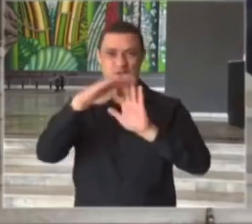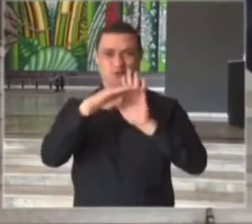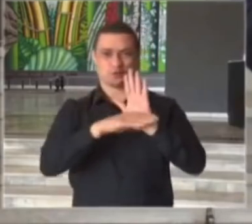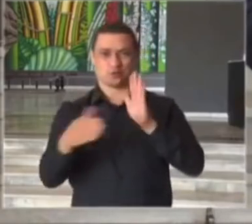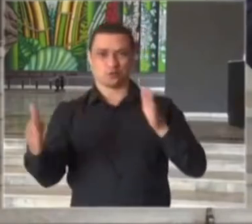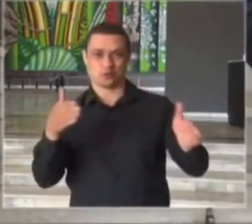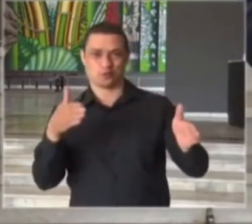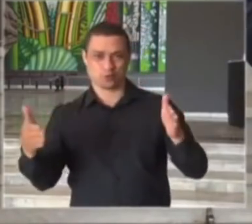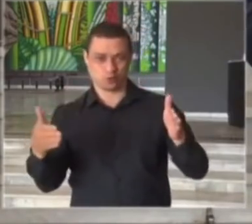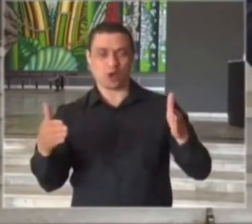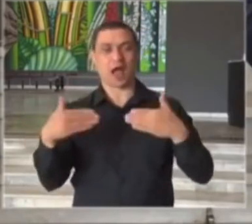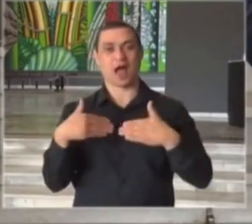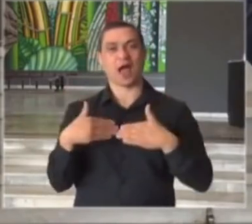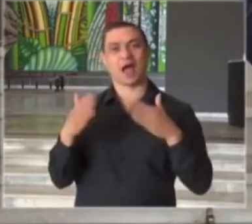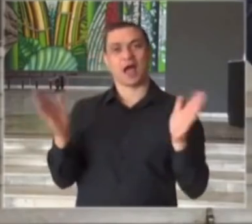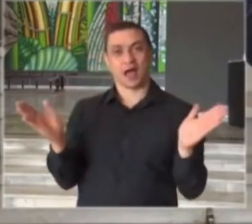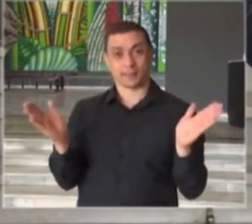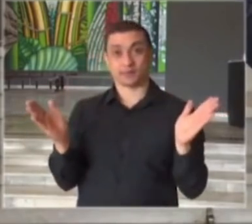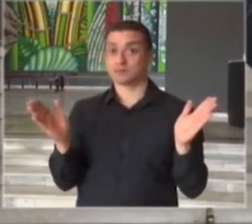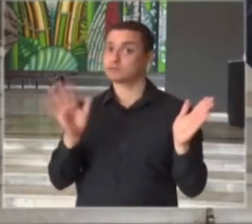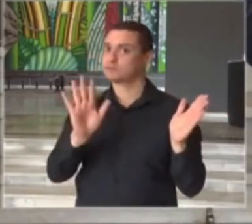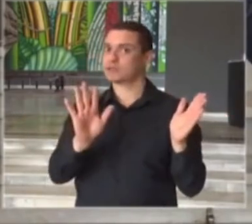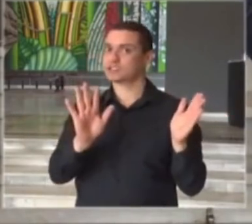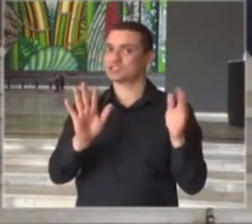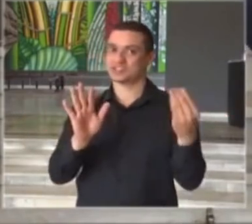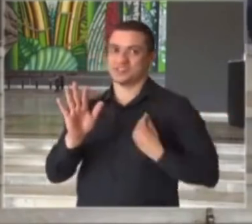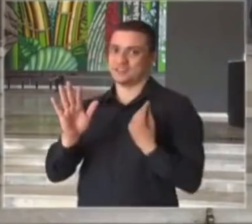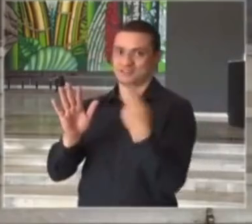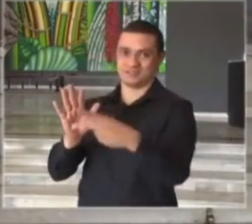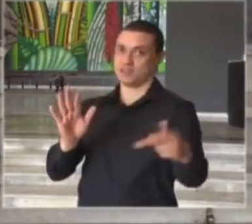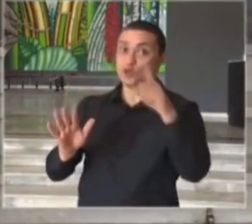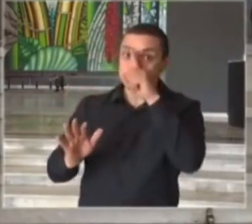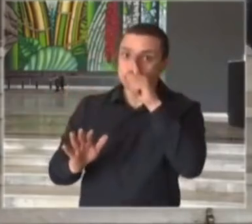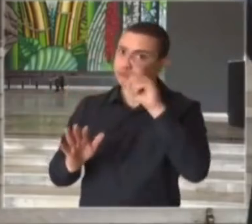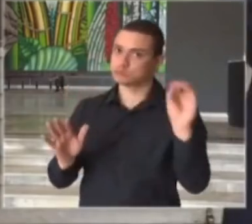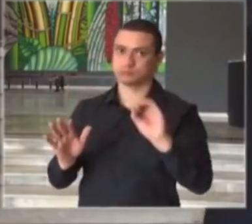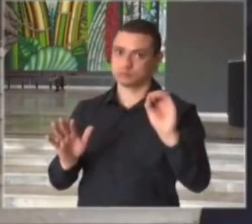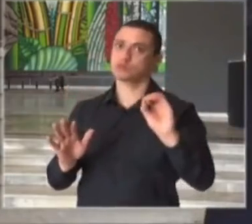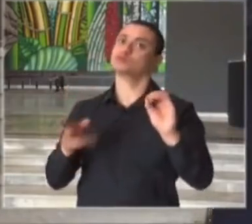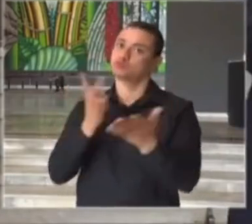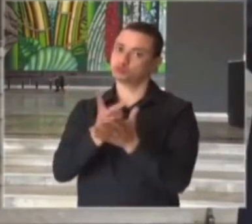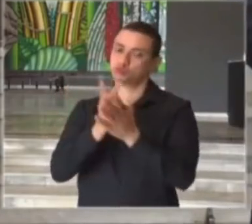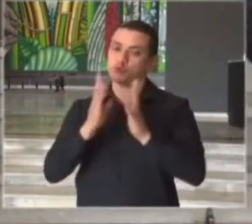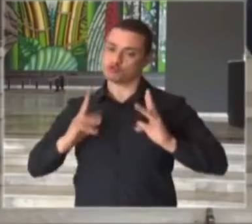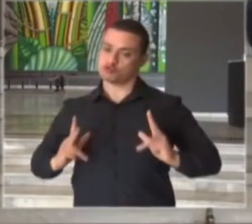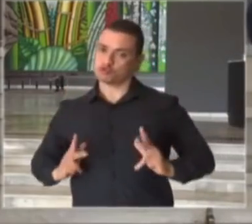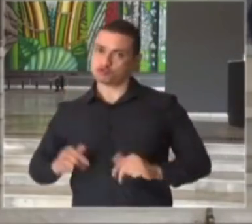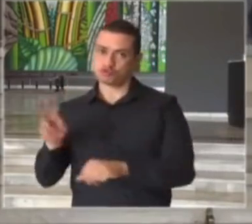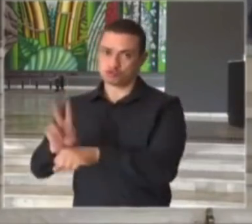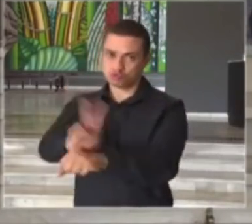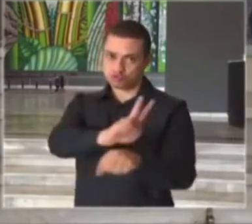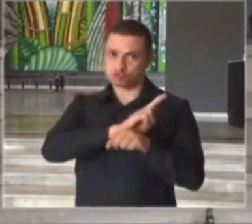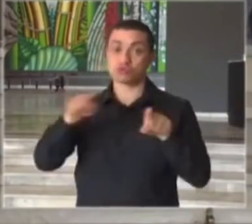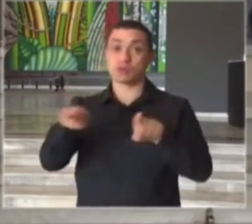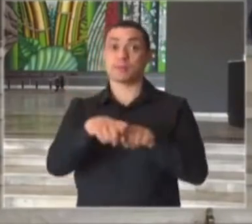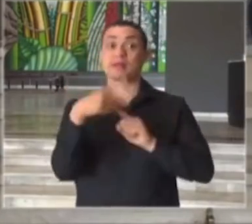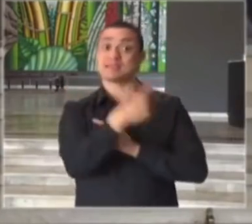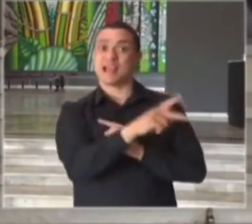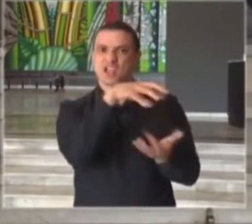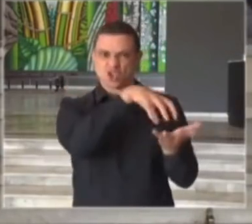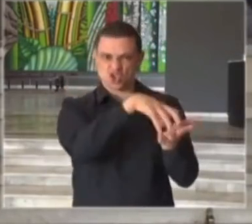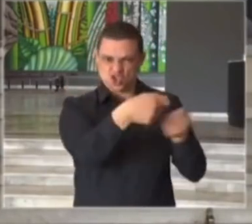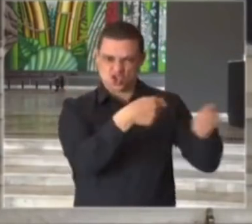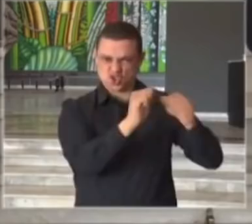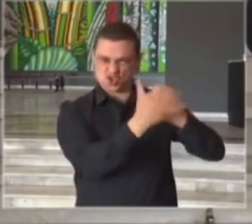de abertura, sem colocar em risco os padrões sanitários e os padrões determinados pelo